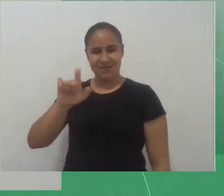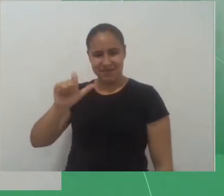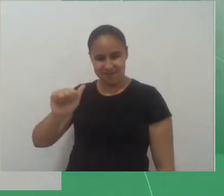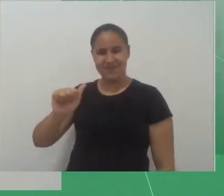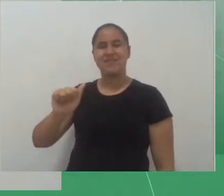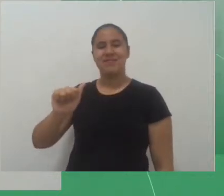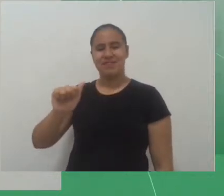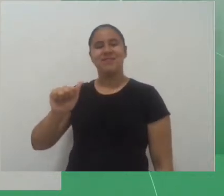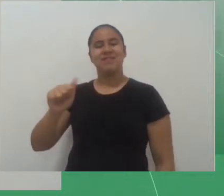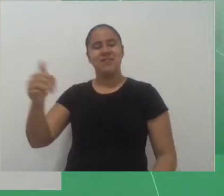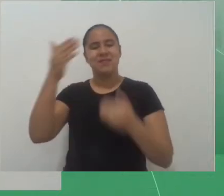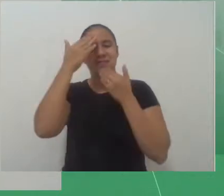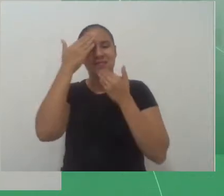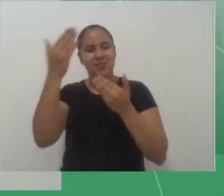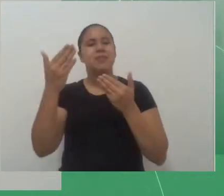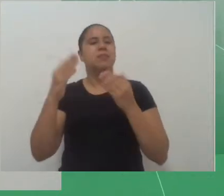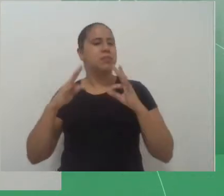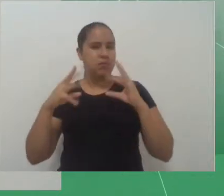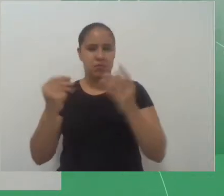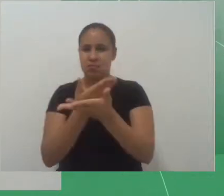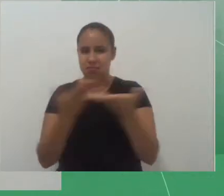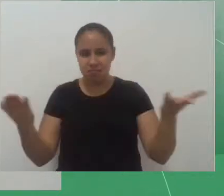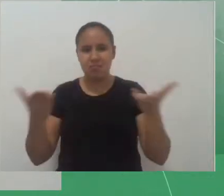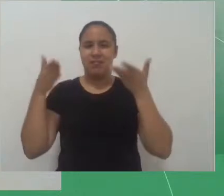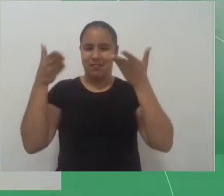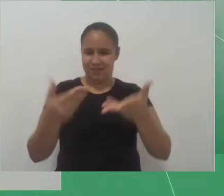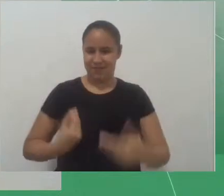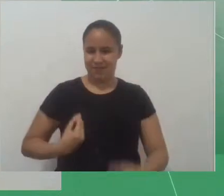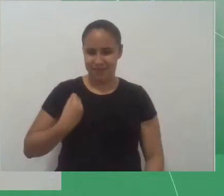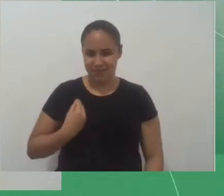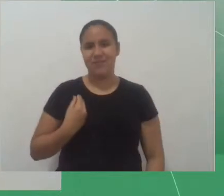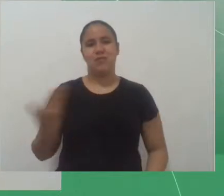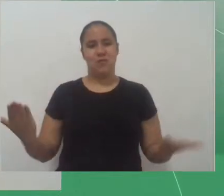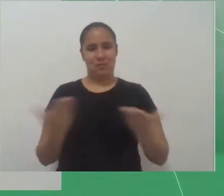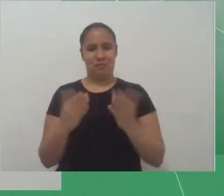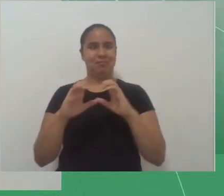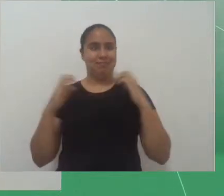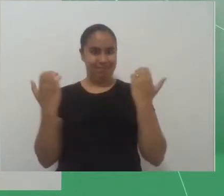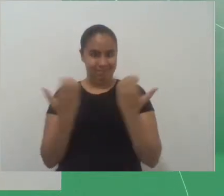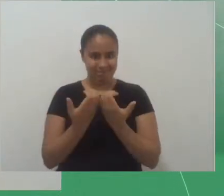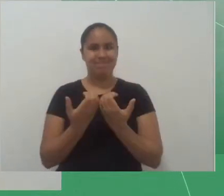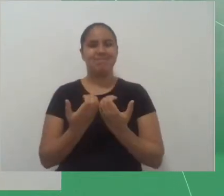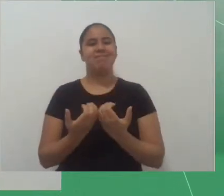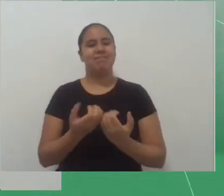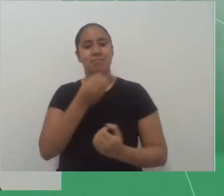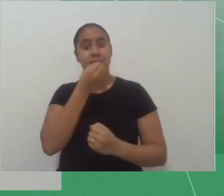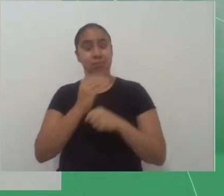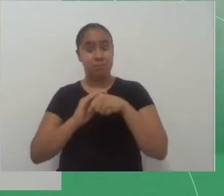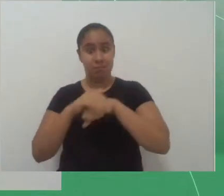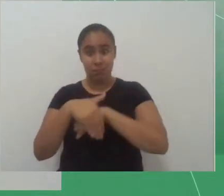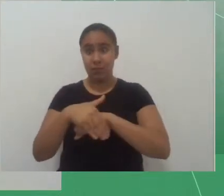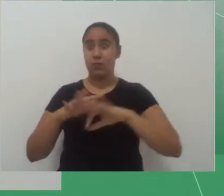Muito obrigado a todos pela participação, novamente, nosso evento, né. Muito boa noite a todos e a todas.